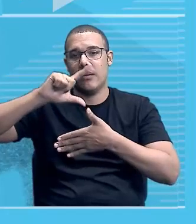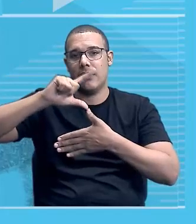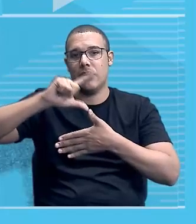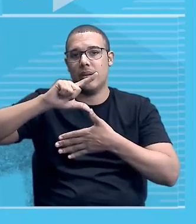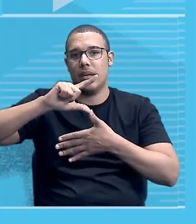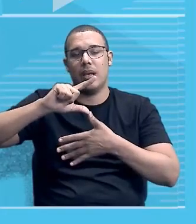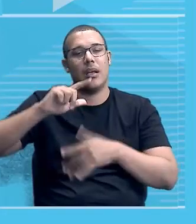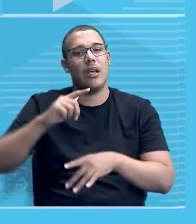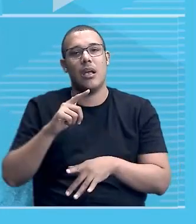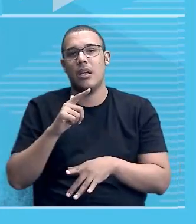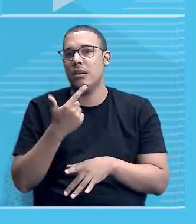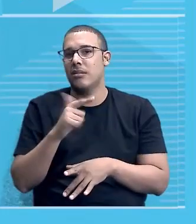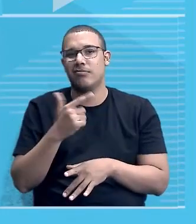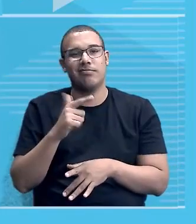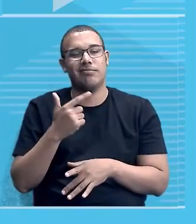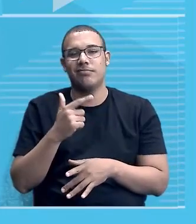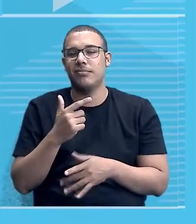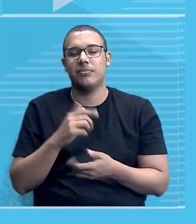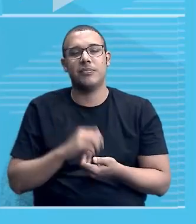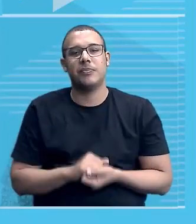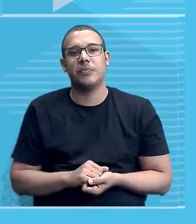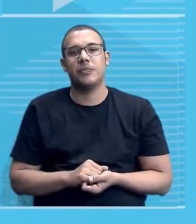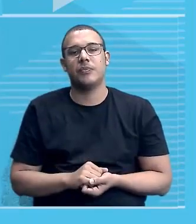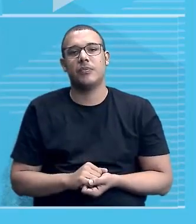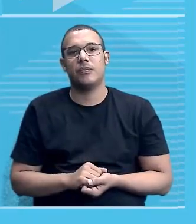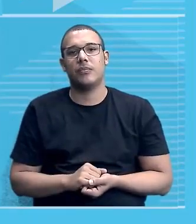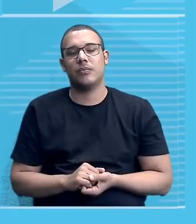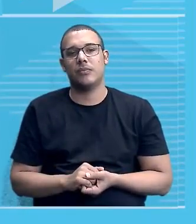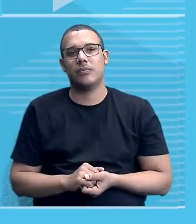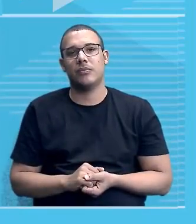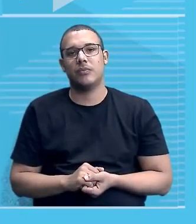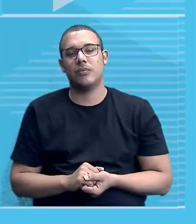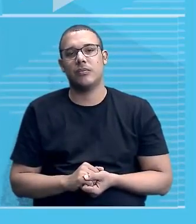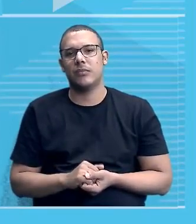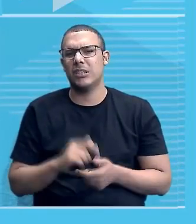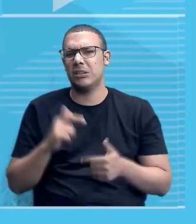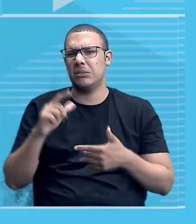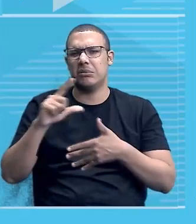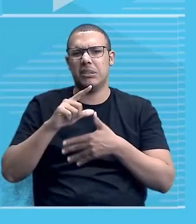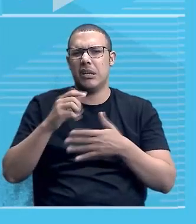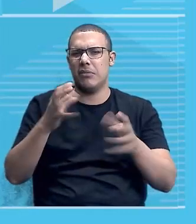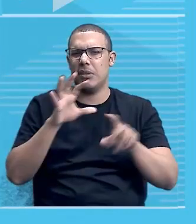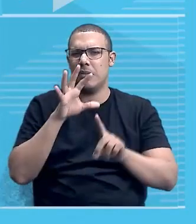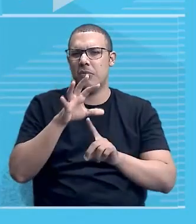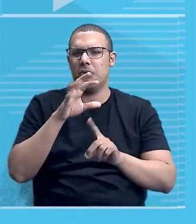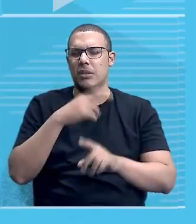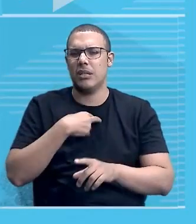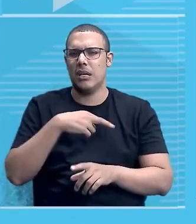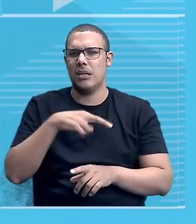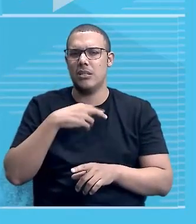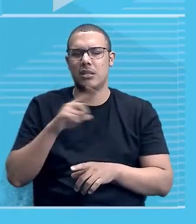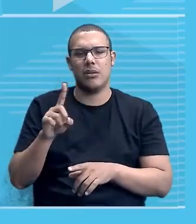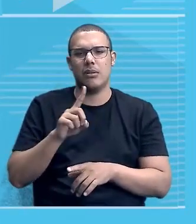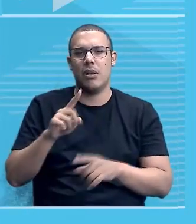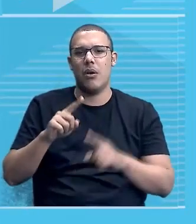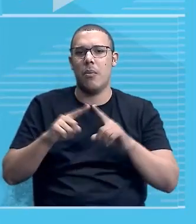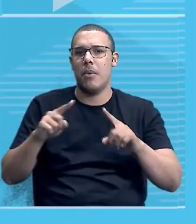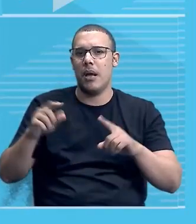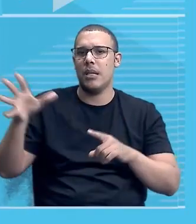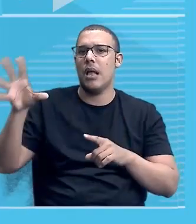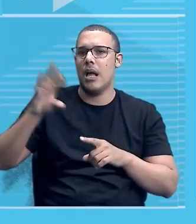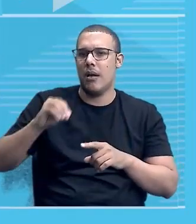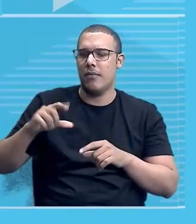nós não tivemos esse ingrediente, digamos assim, ingrediente religioso, mas no caso da África, sim. Então,